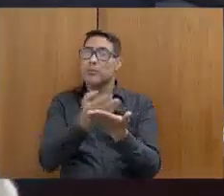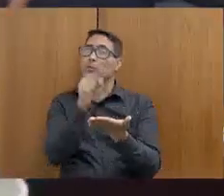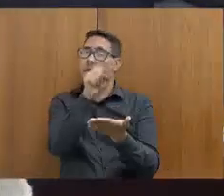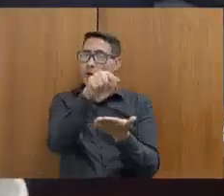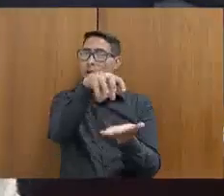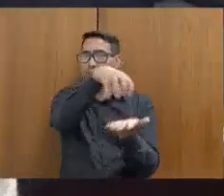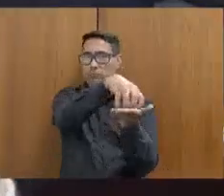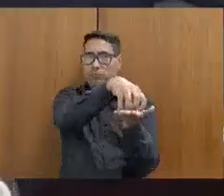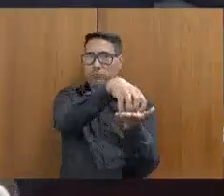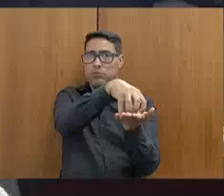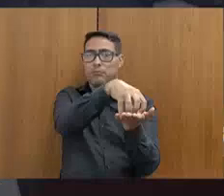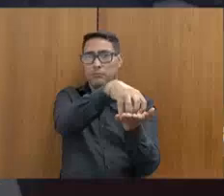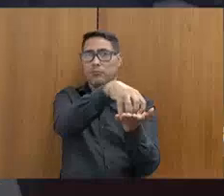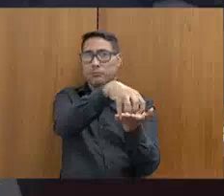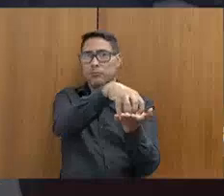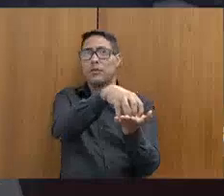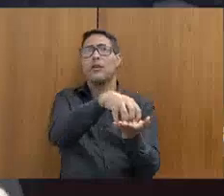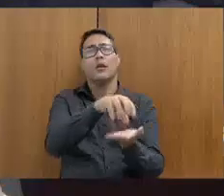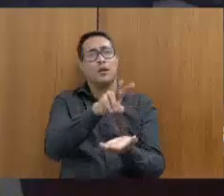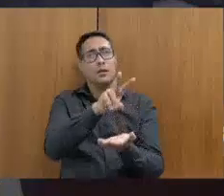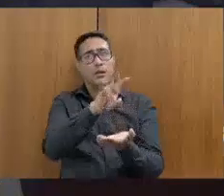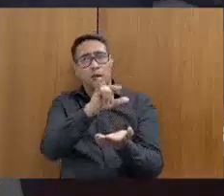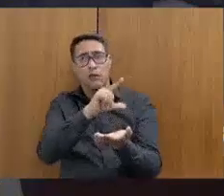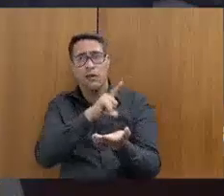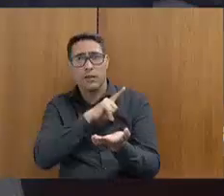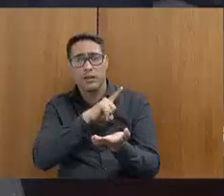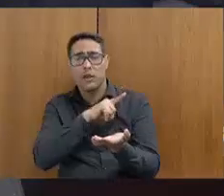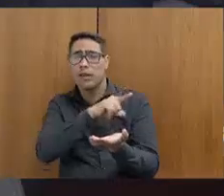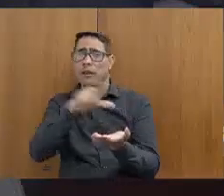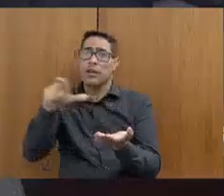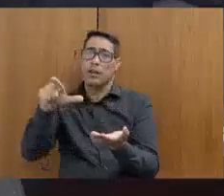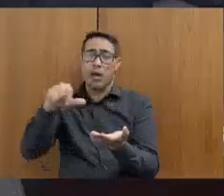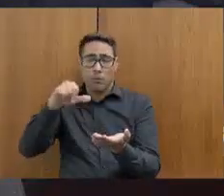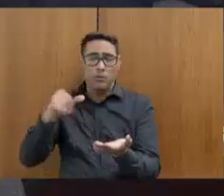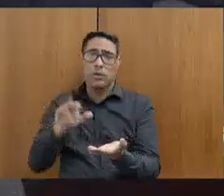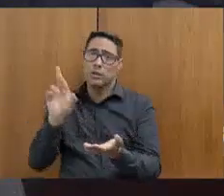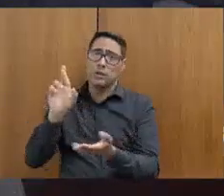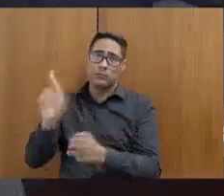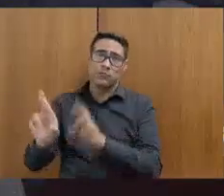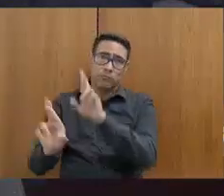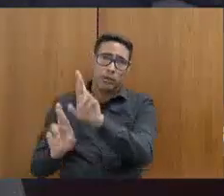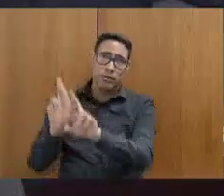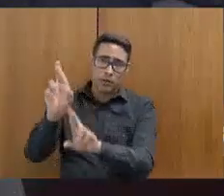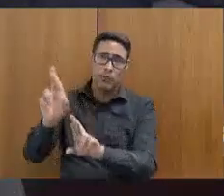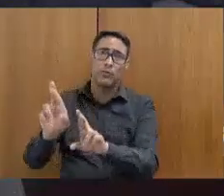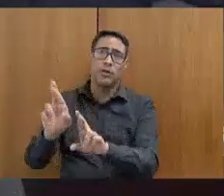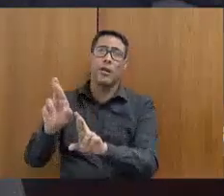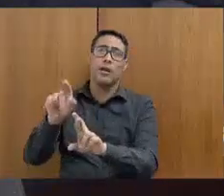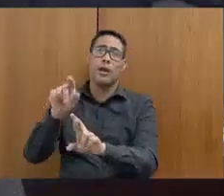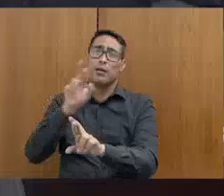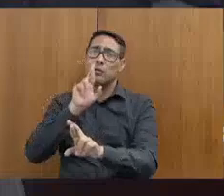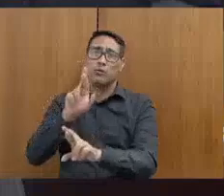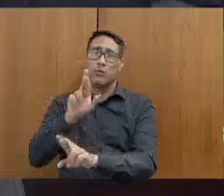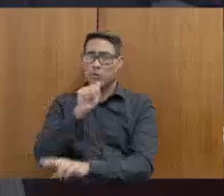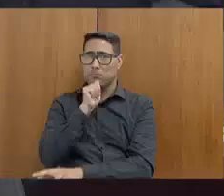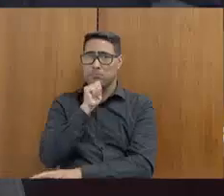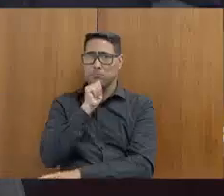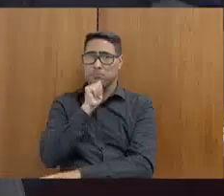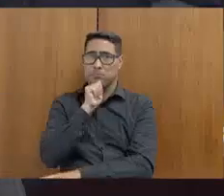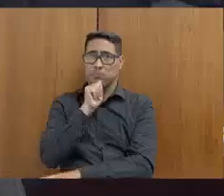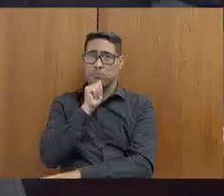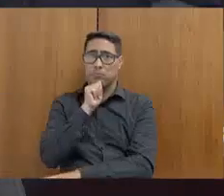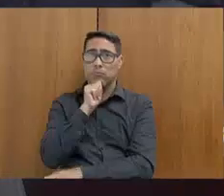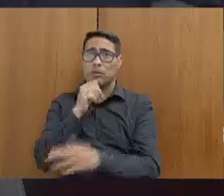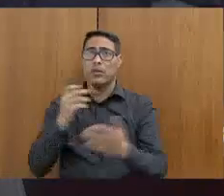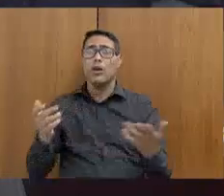vão ser feitos requerimentos aqui, e aí só vai ter a oportunidade de responder essa pergunta que o não fez, não respondeu, sobre aonde